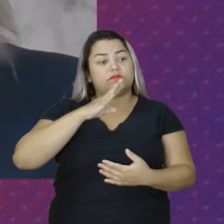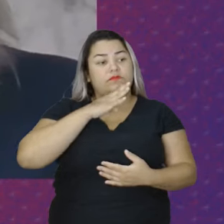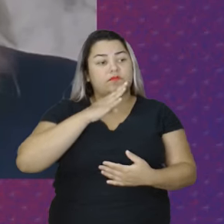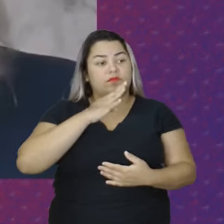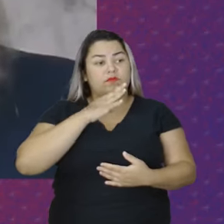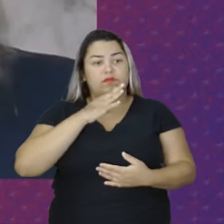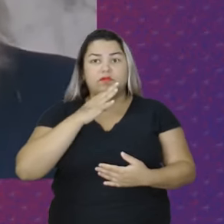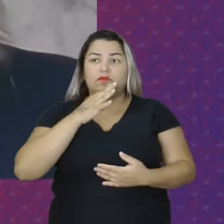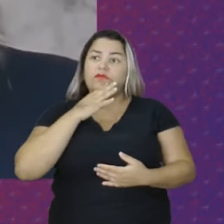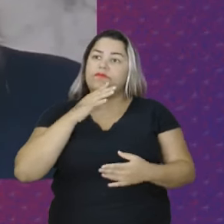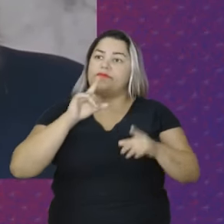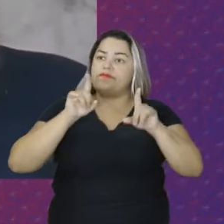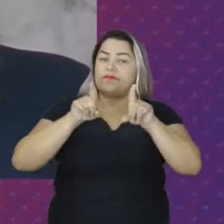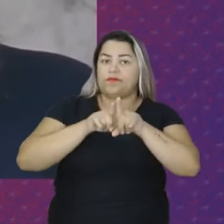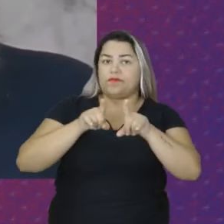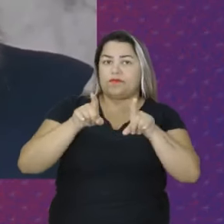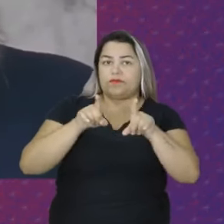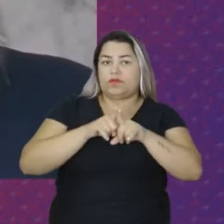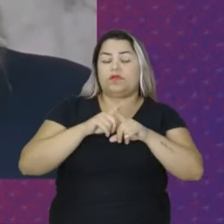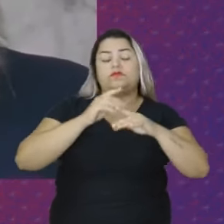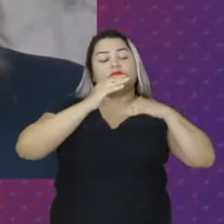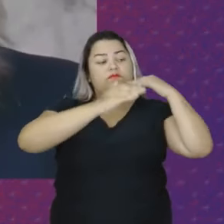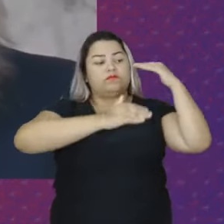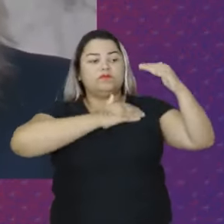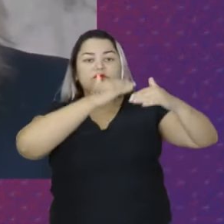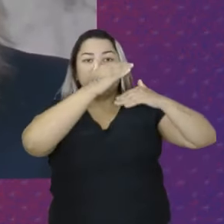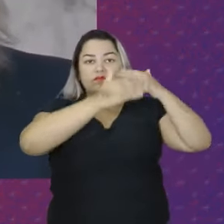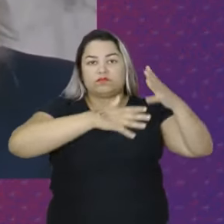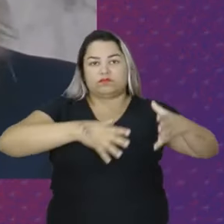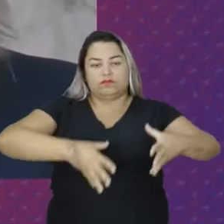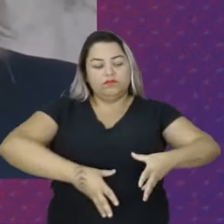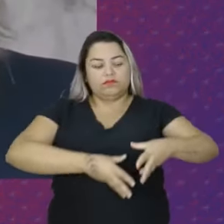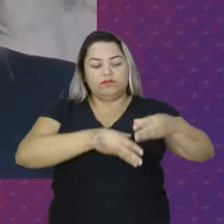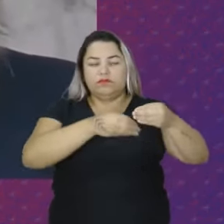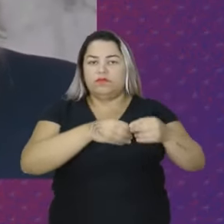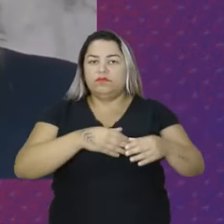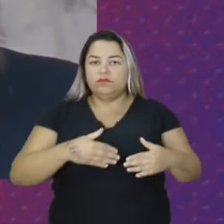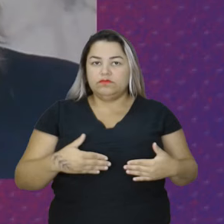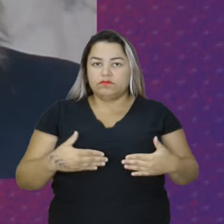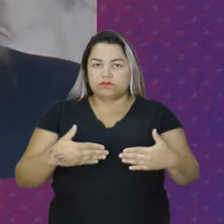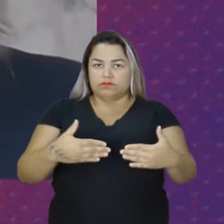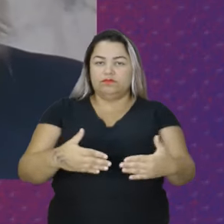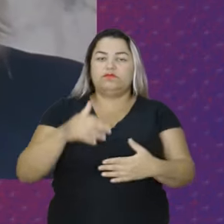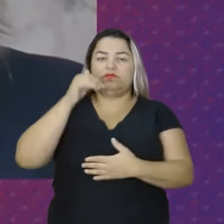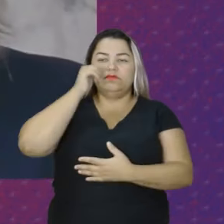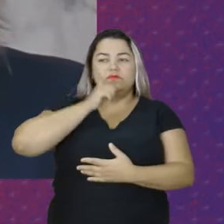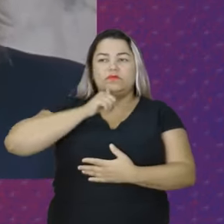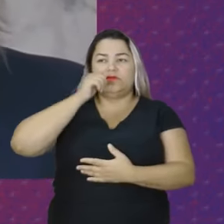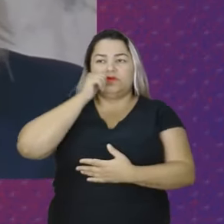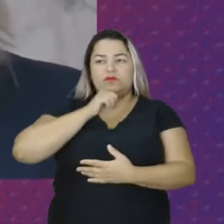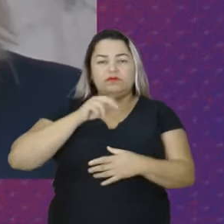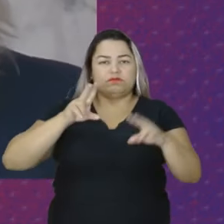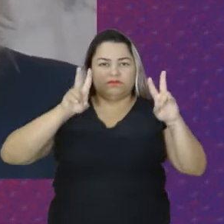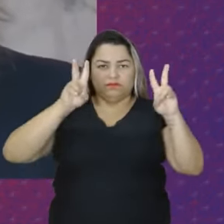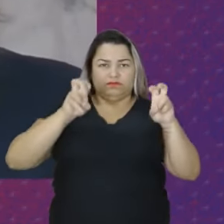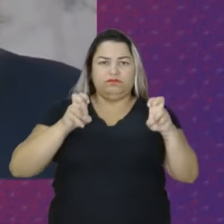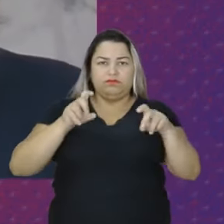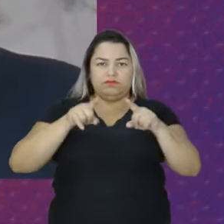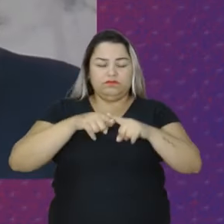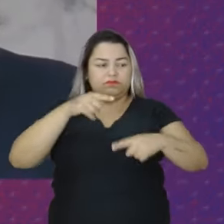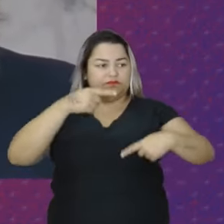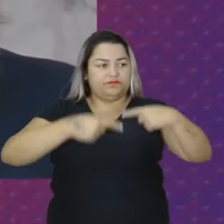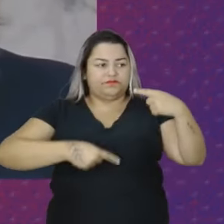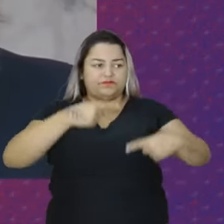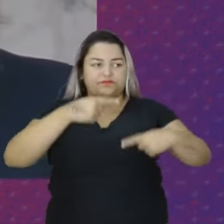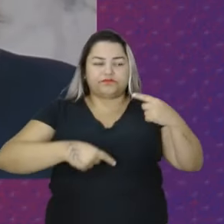o que está sendo desenvolvido e implementado pelo Ministério das Mulheres em termos das políticas